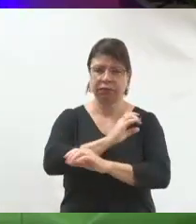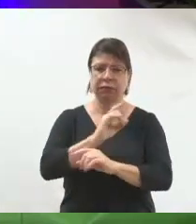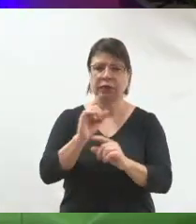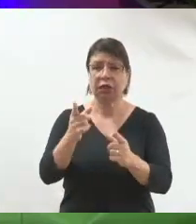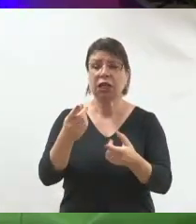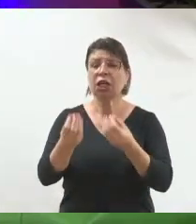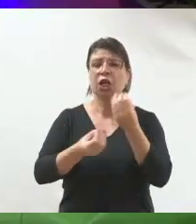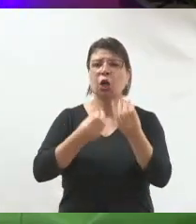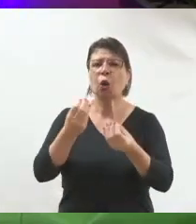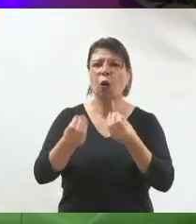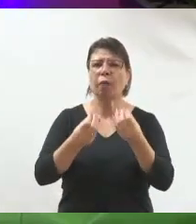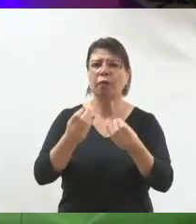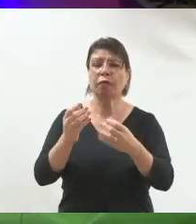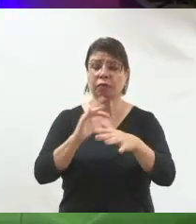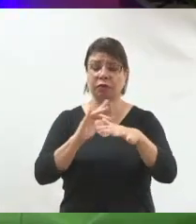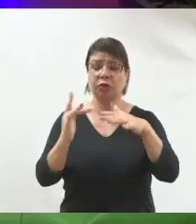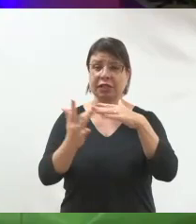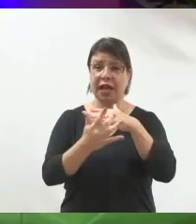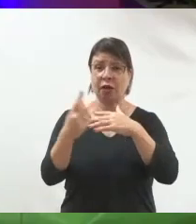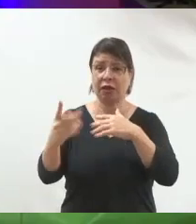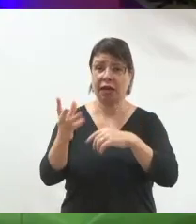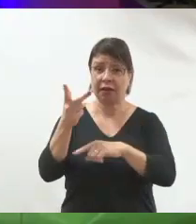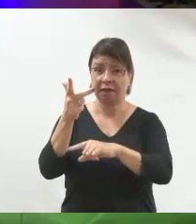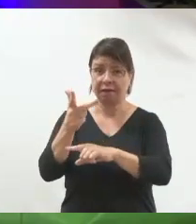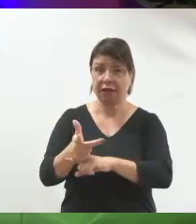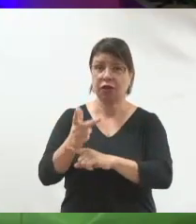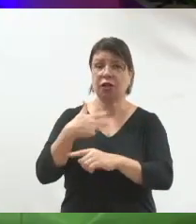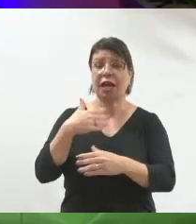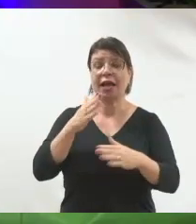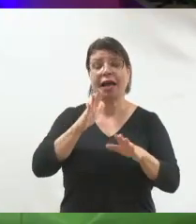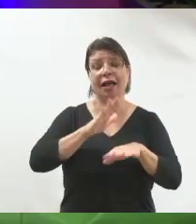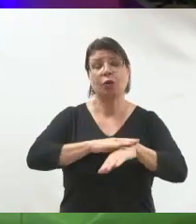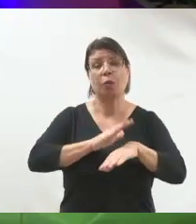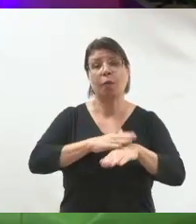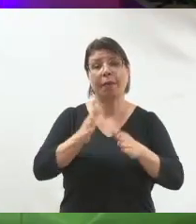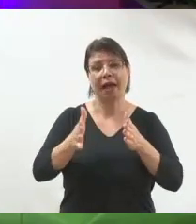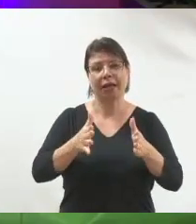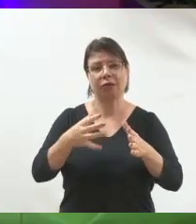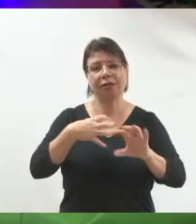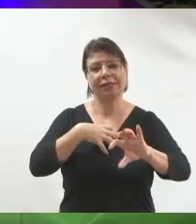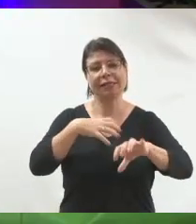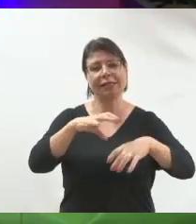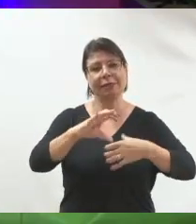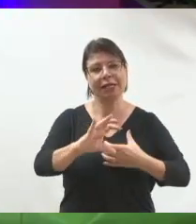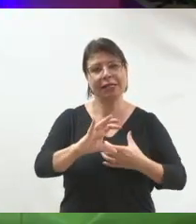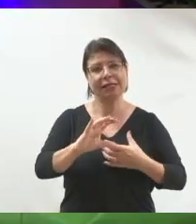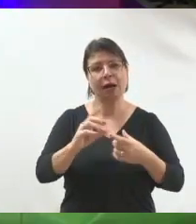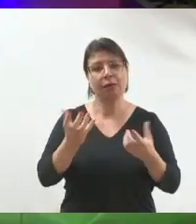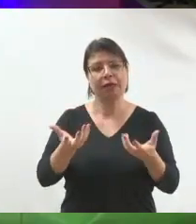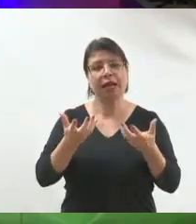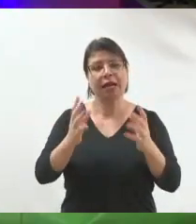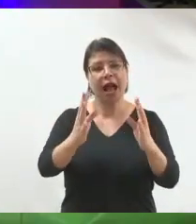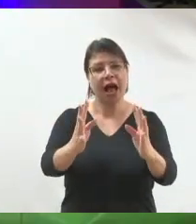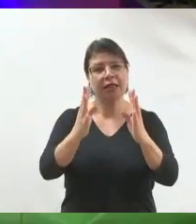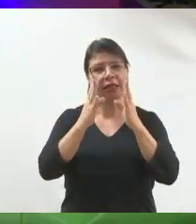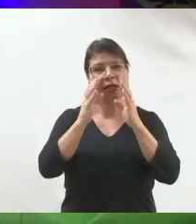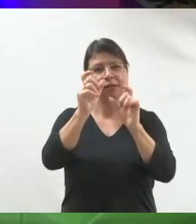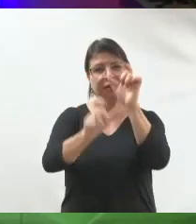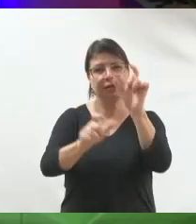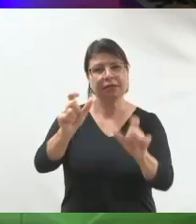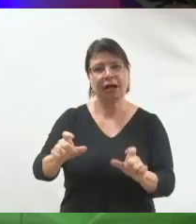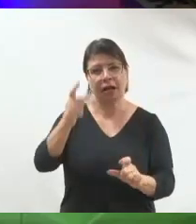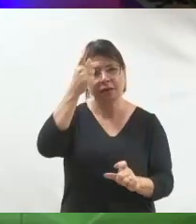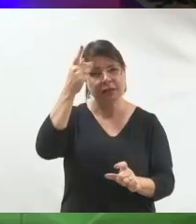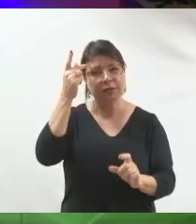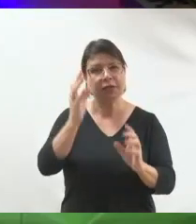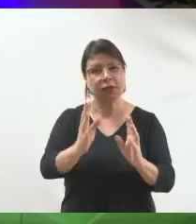como que ele entende que ele está em uma etapa de sensibilização, ele está entendendo que ele compete pela atenção das pessoas e ele está entendendo